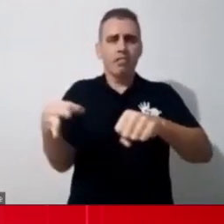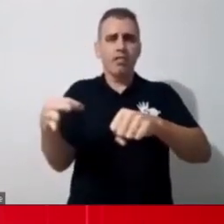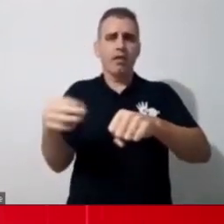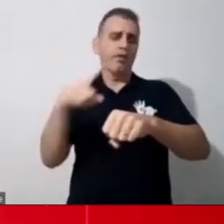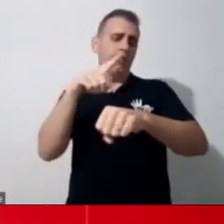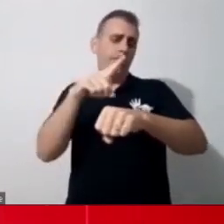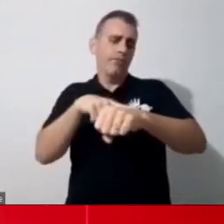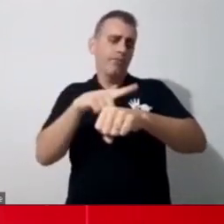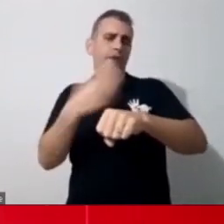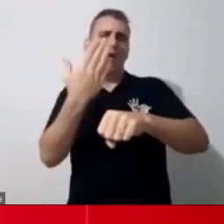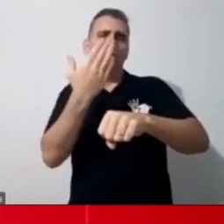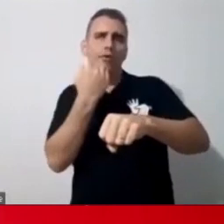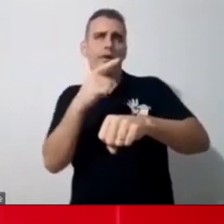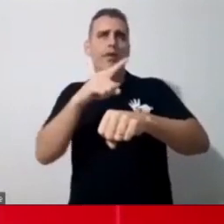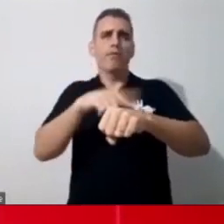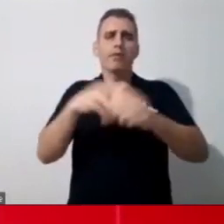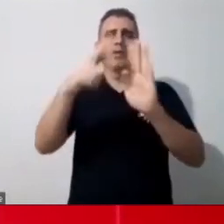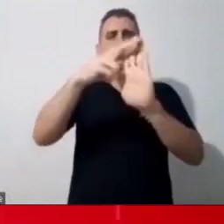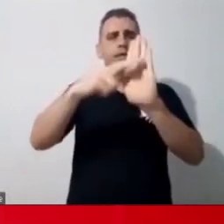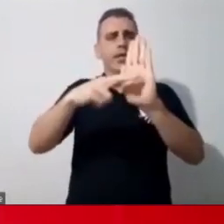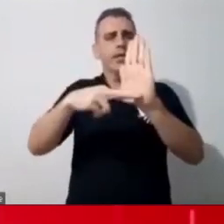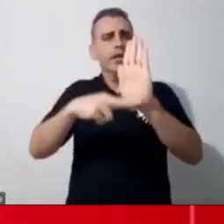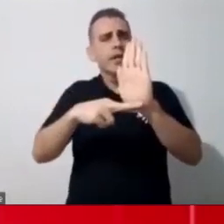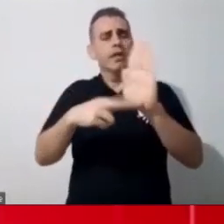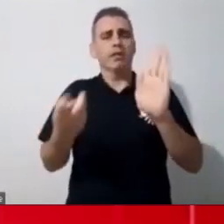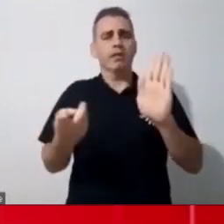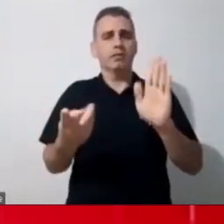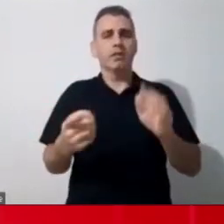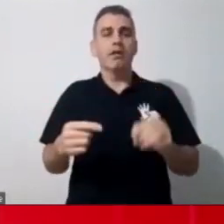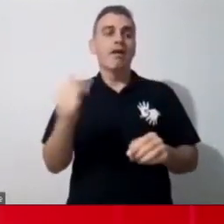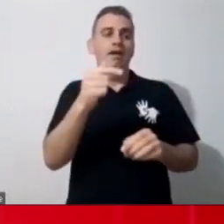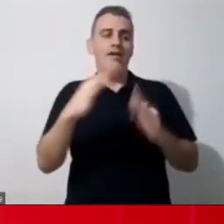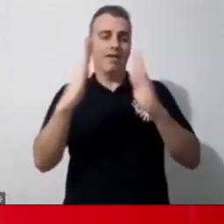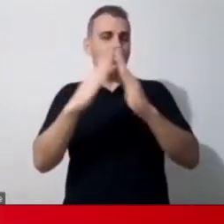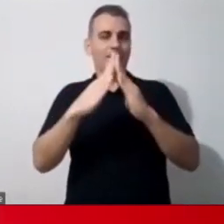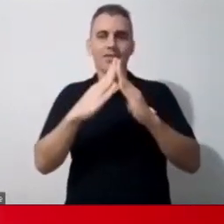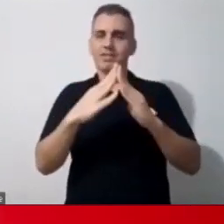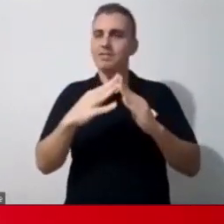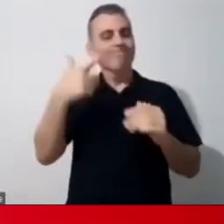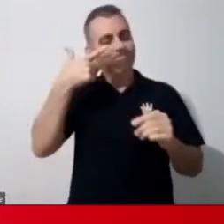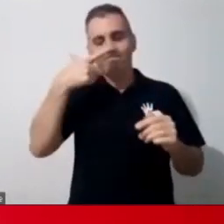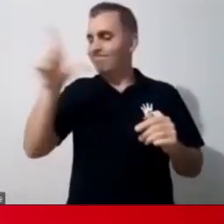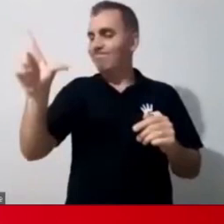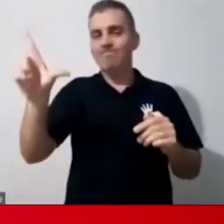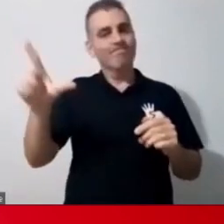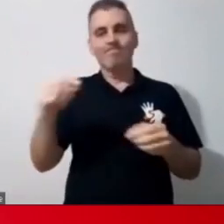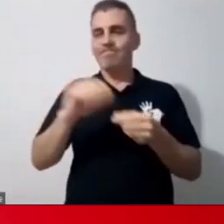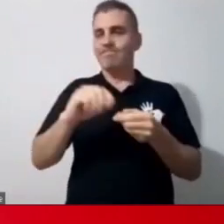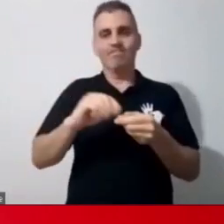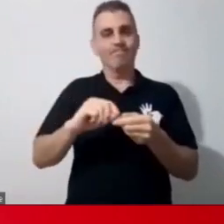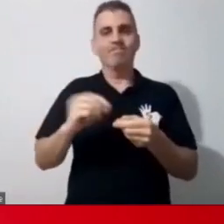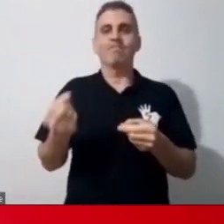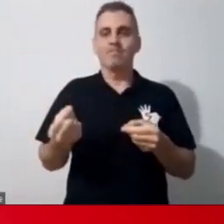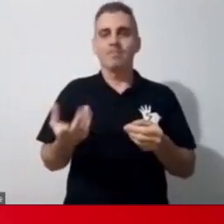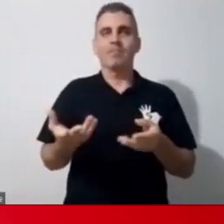o momento que ele vai fazer aquilo. E lá dentro da casa, a gente não consegue fazer essa atividade. Então, é uma oportunidade também pra que a gente possa